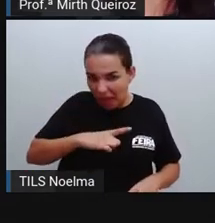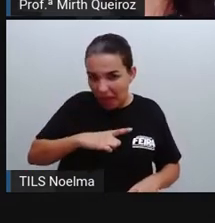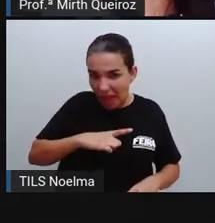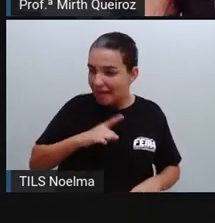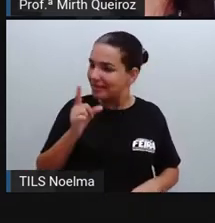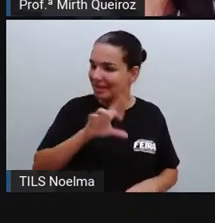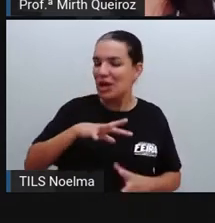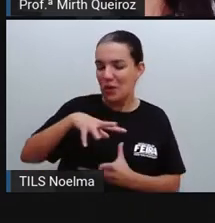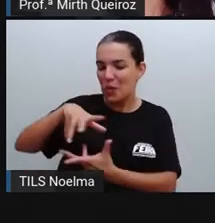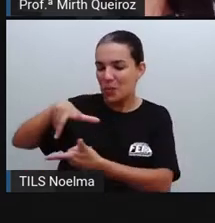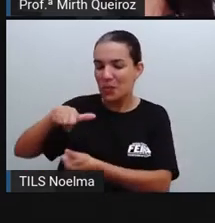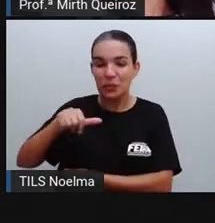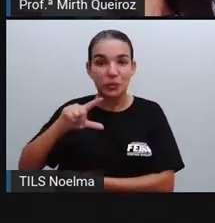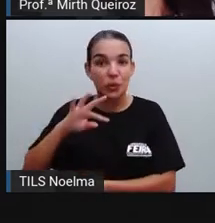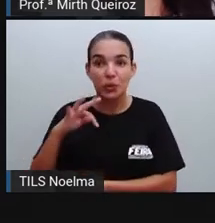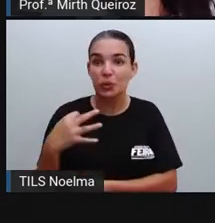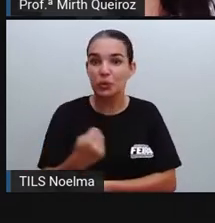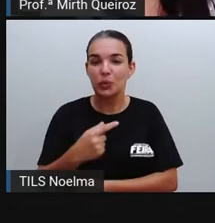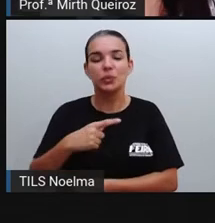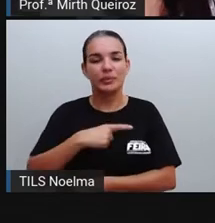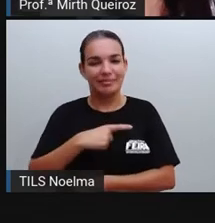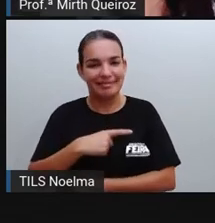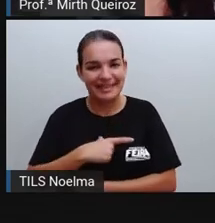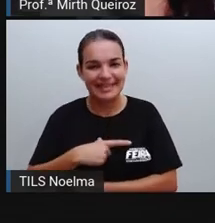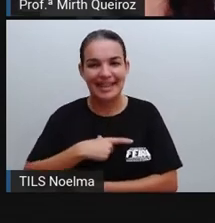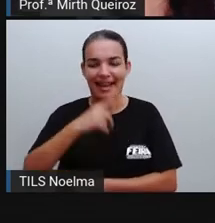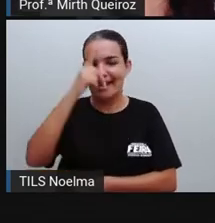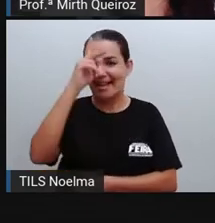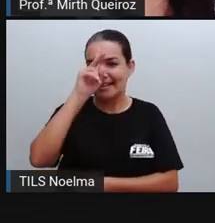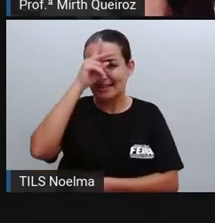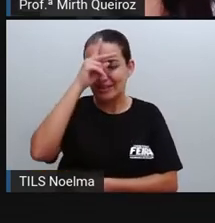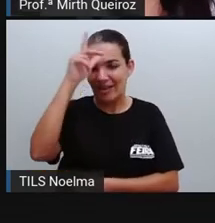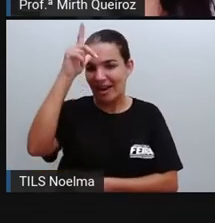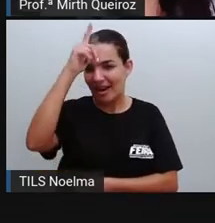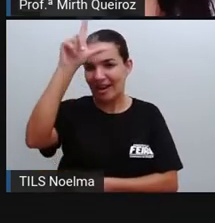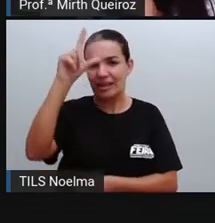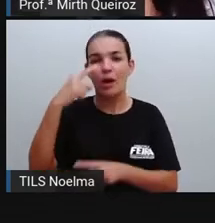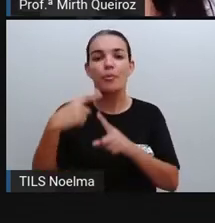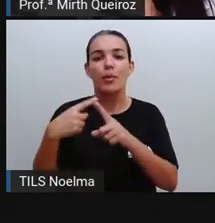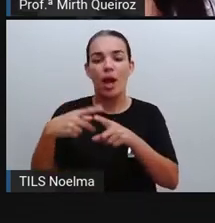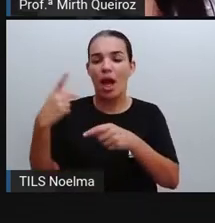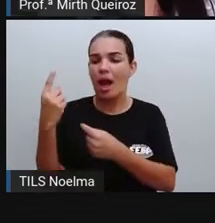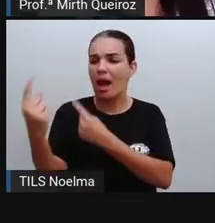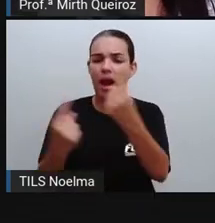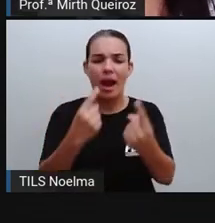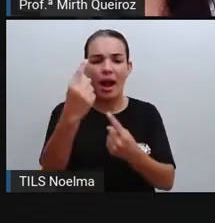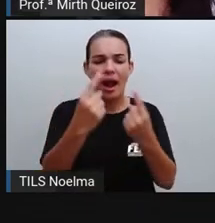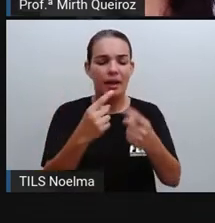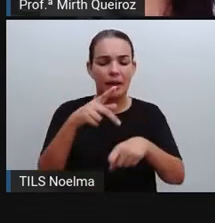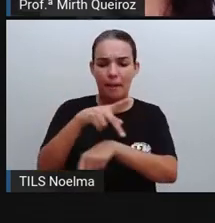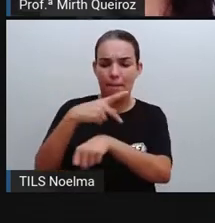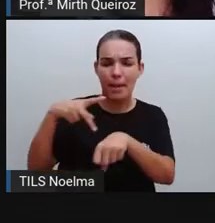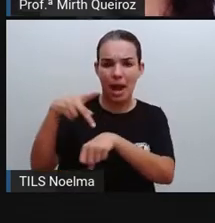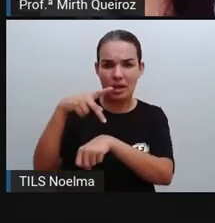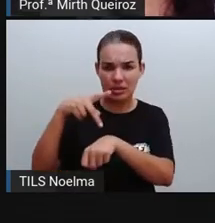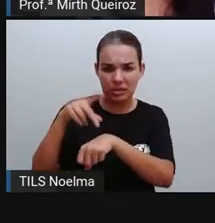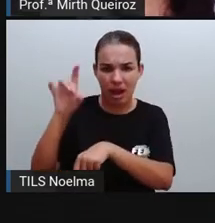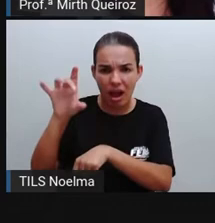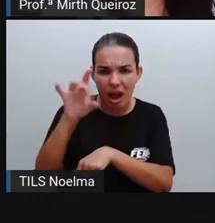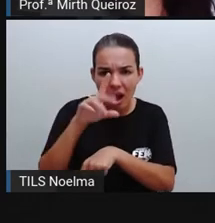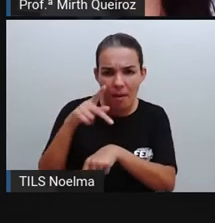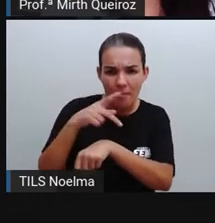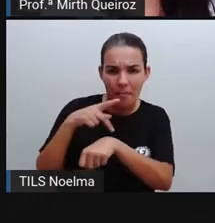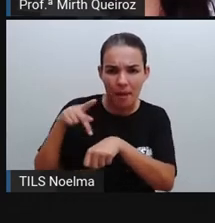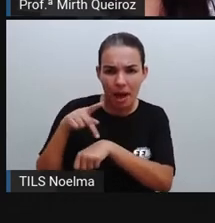mundo todo, nós vamos ter aí lendas. Cada país possui um conjunto de narrativas que são repletos aí de elementos